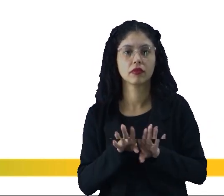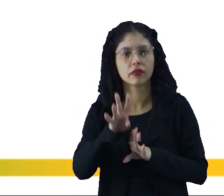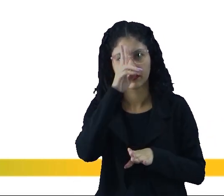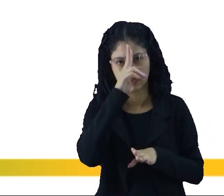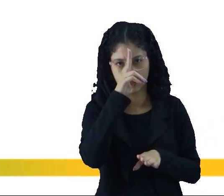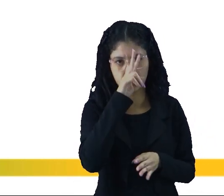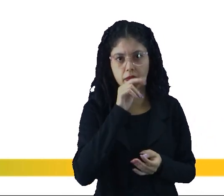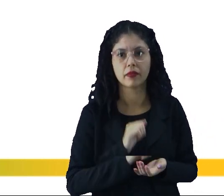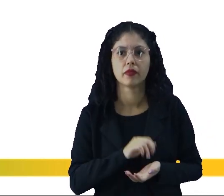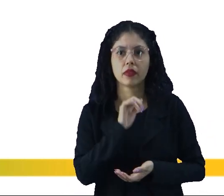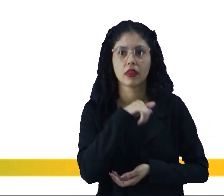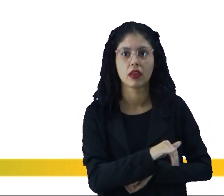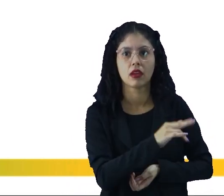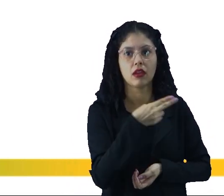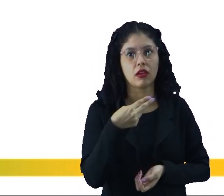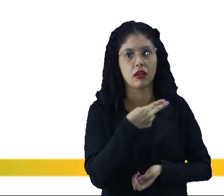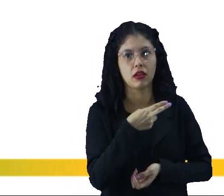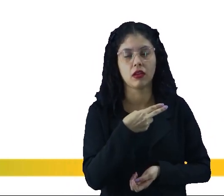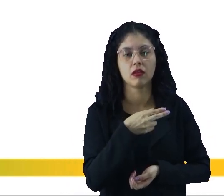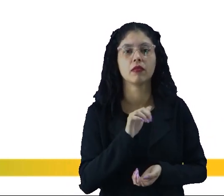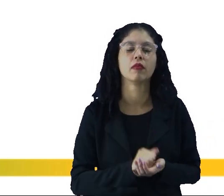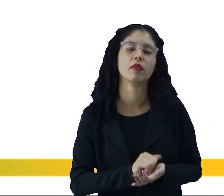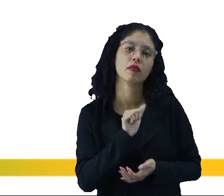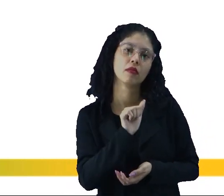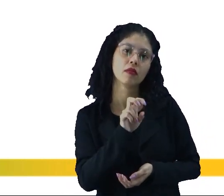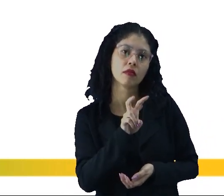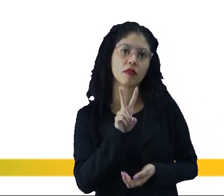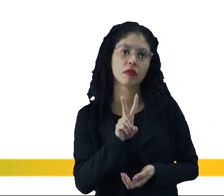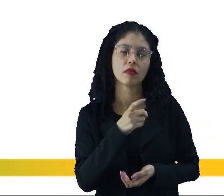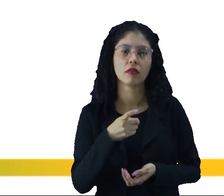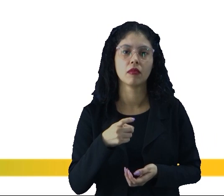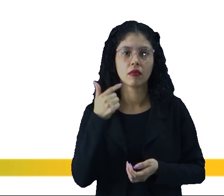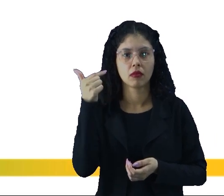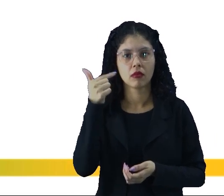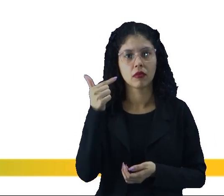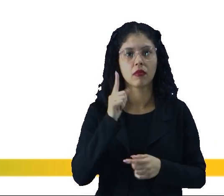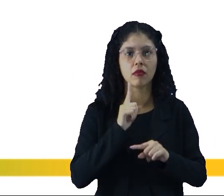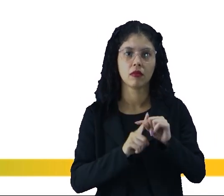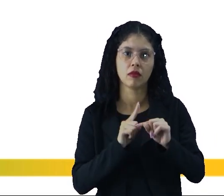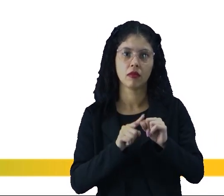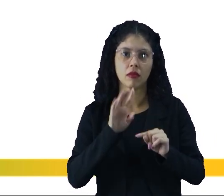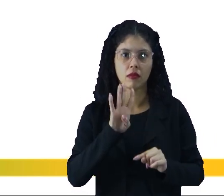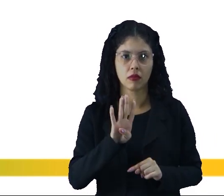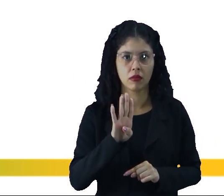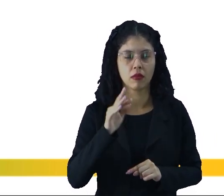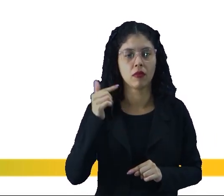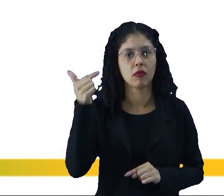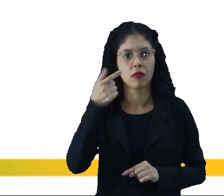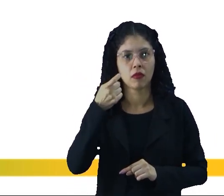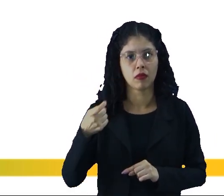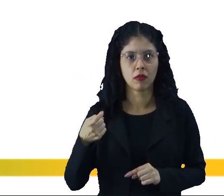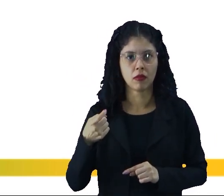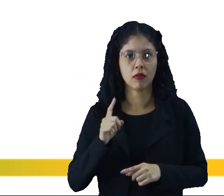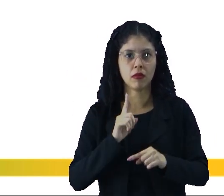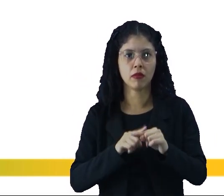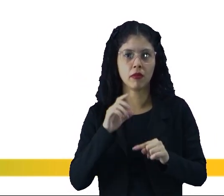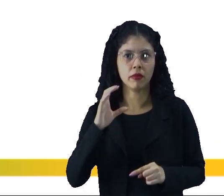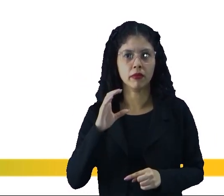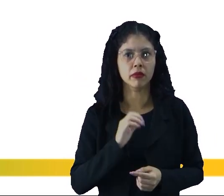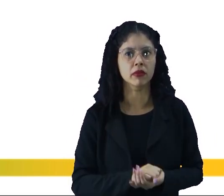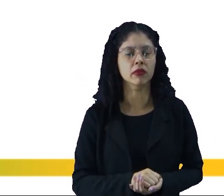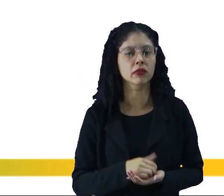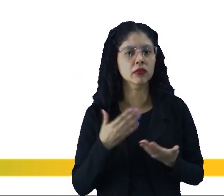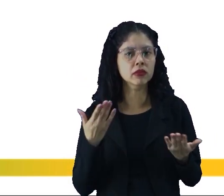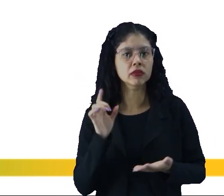Lembram? E Y é igual a A vezes X ao quadrado, mais B vezes X, mais C.